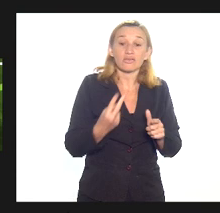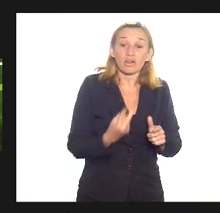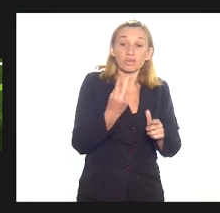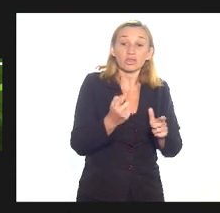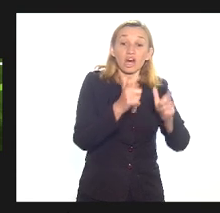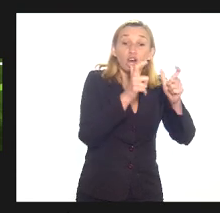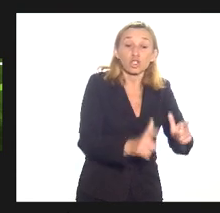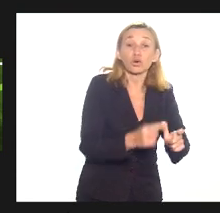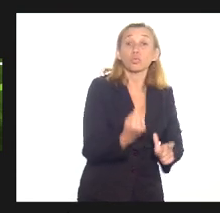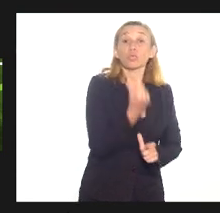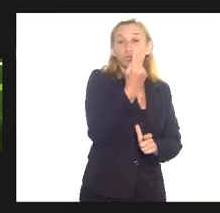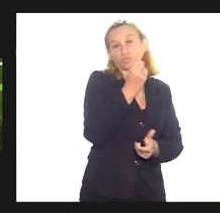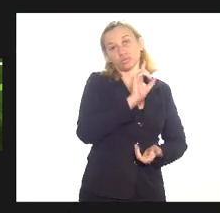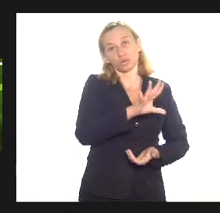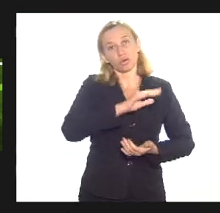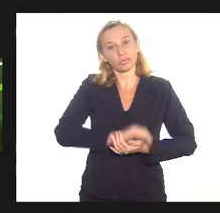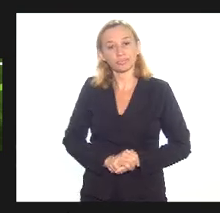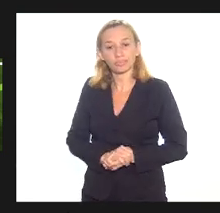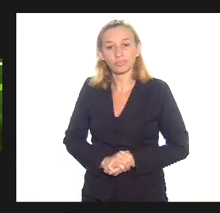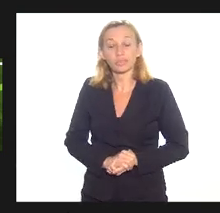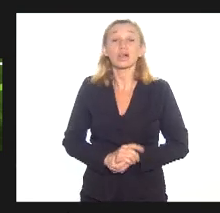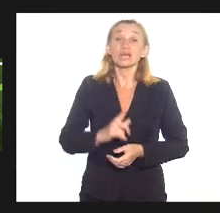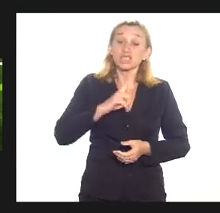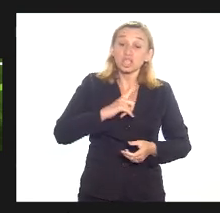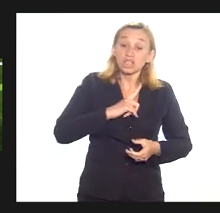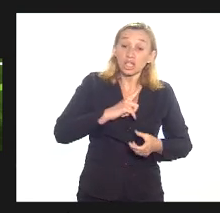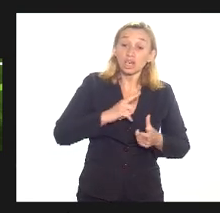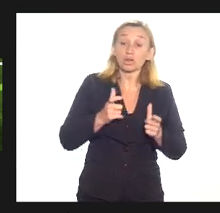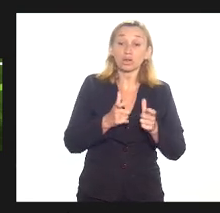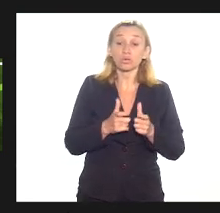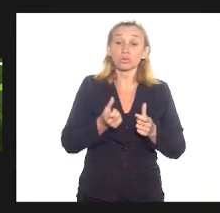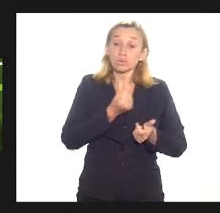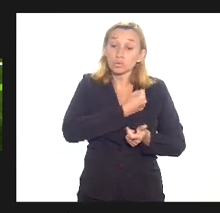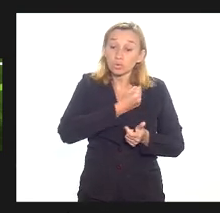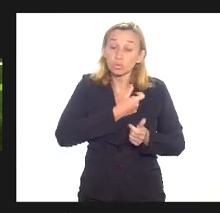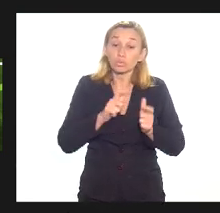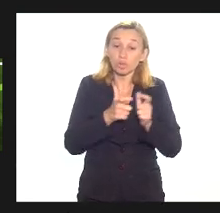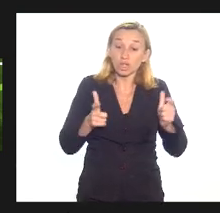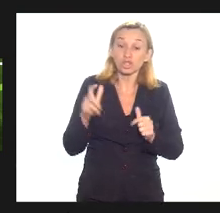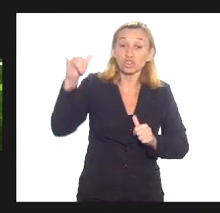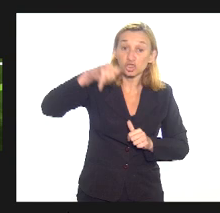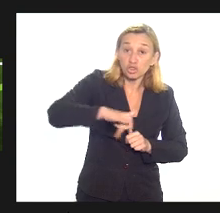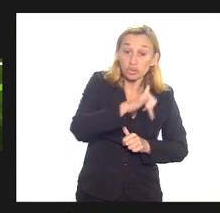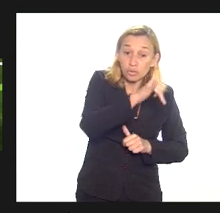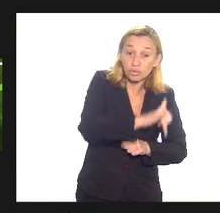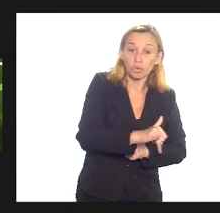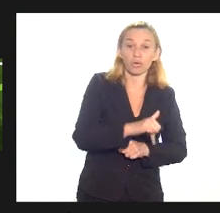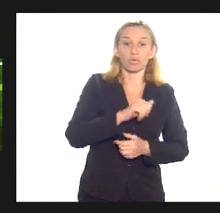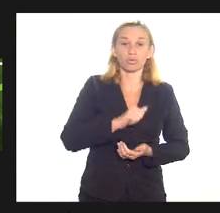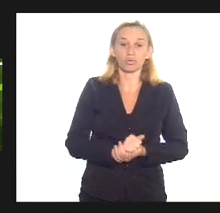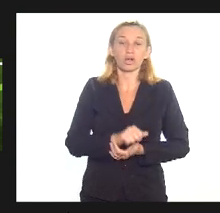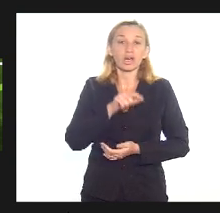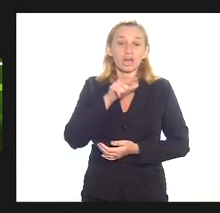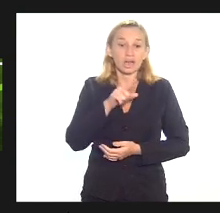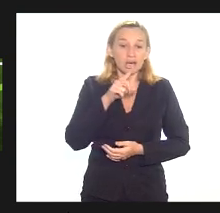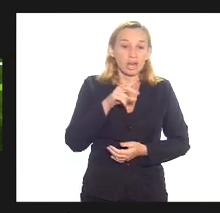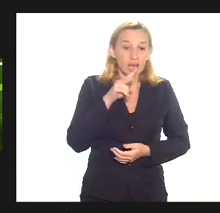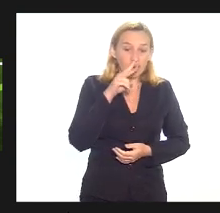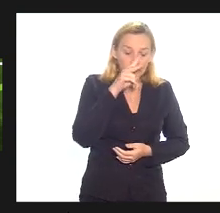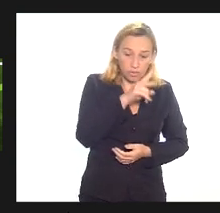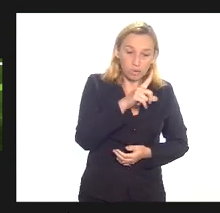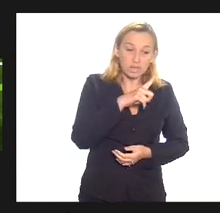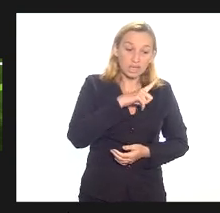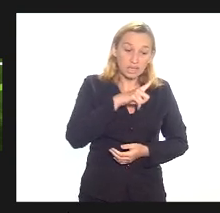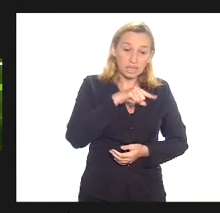região a questão é que a gente tenha um hub no estado do Rio de Janeiro e o único que comporta isso é o